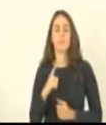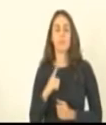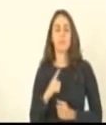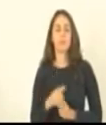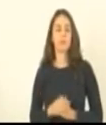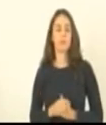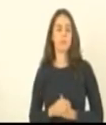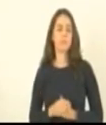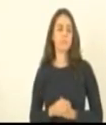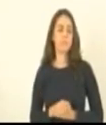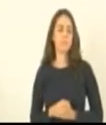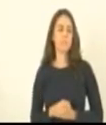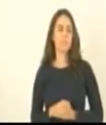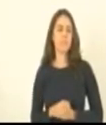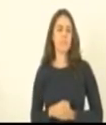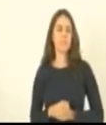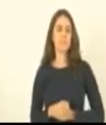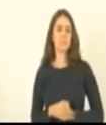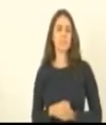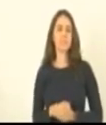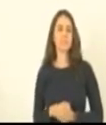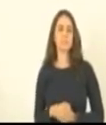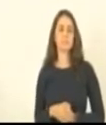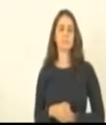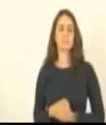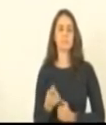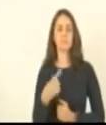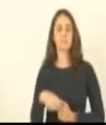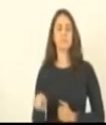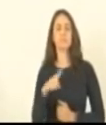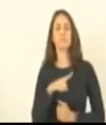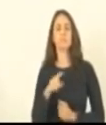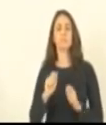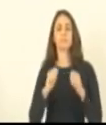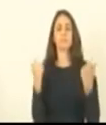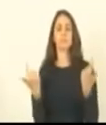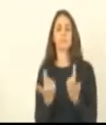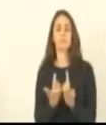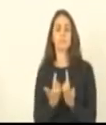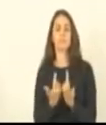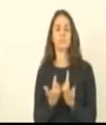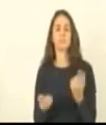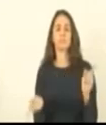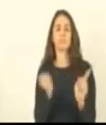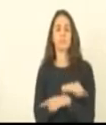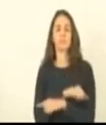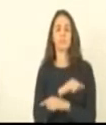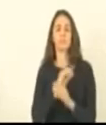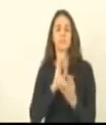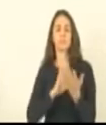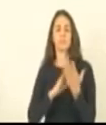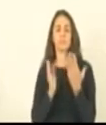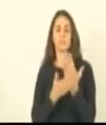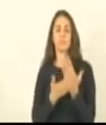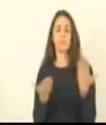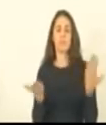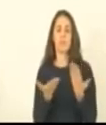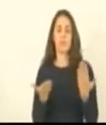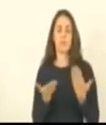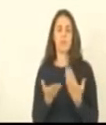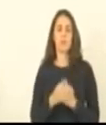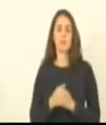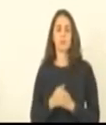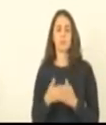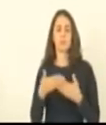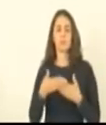ok então nesse momento tendo em vista o plenário aprovou a inversão da pauta nós passaremos agora nesse momento